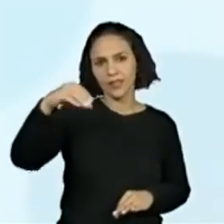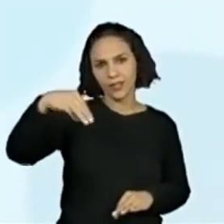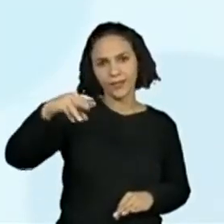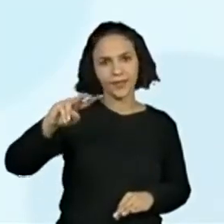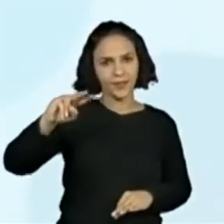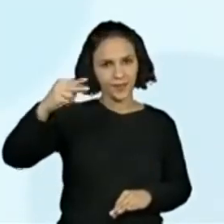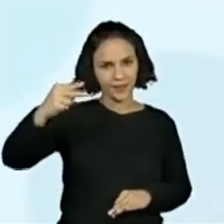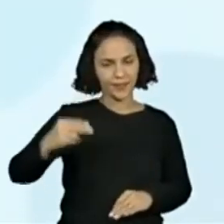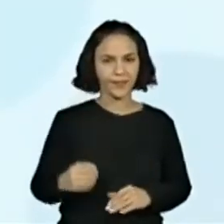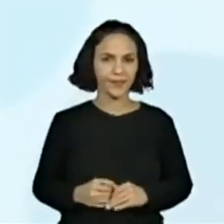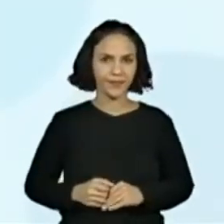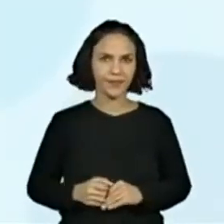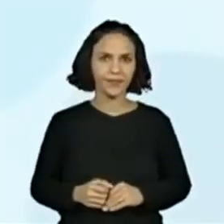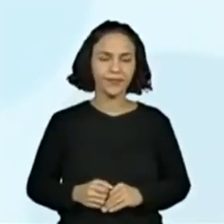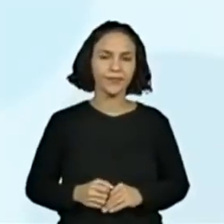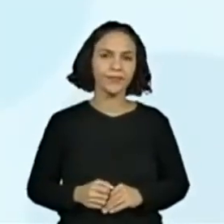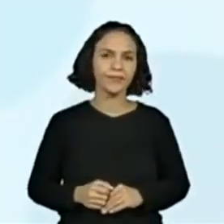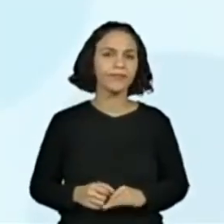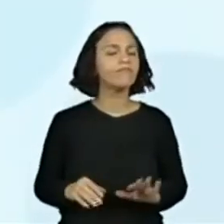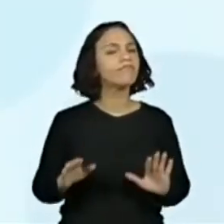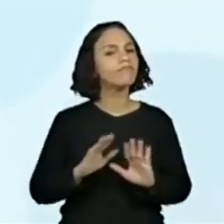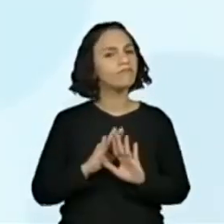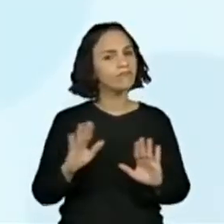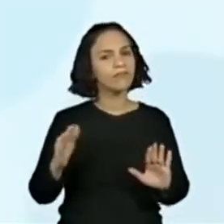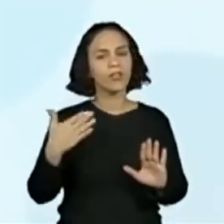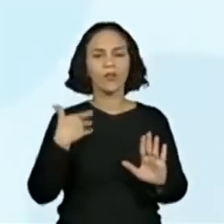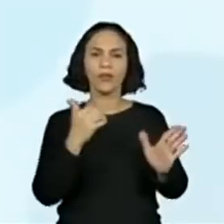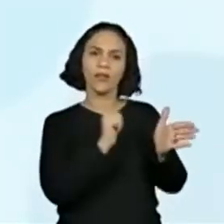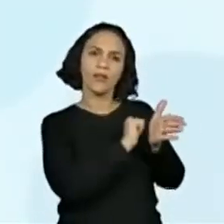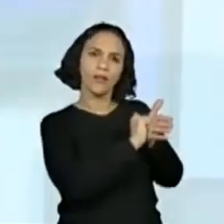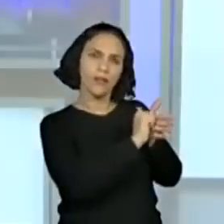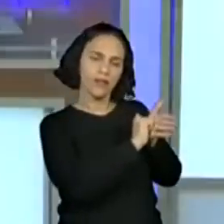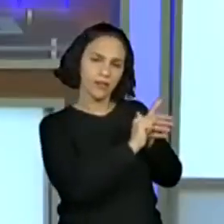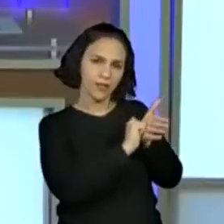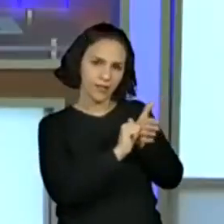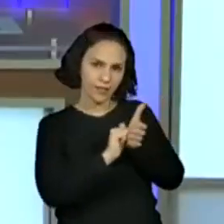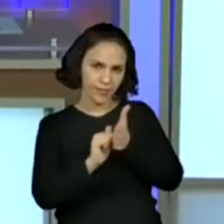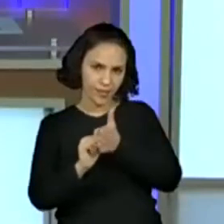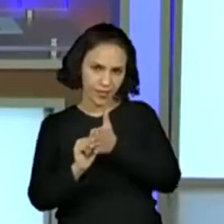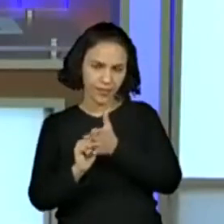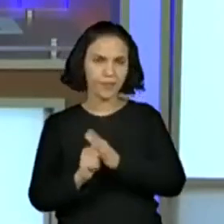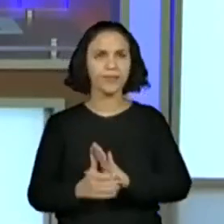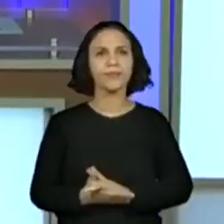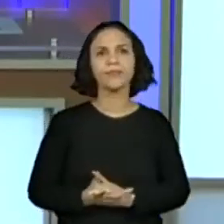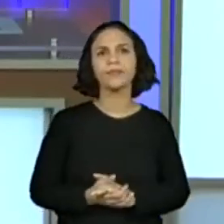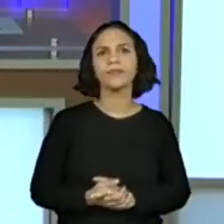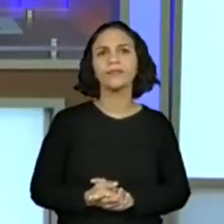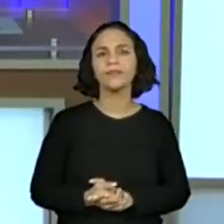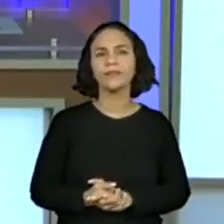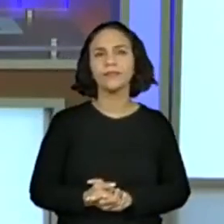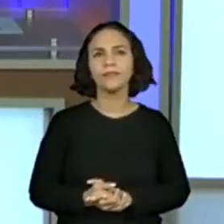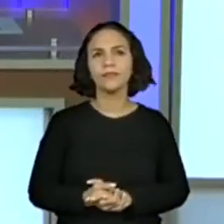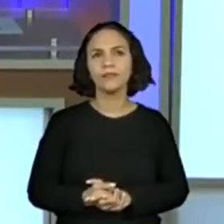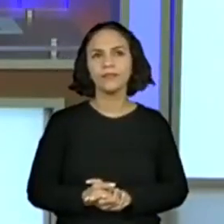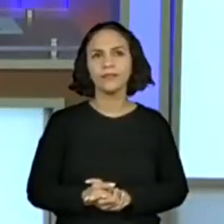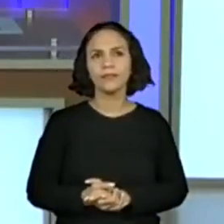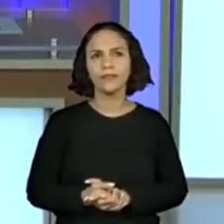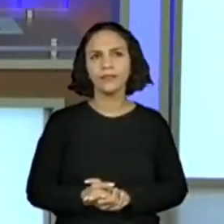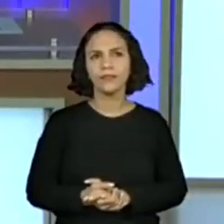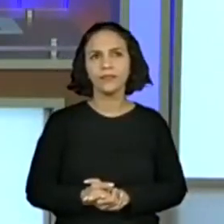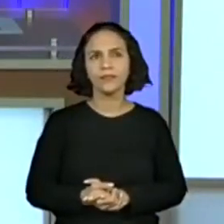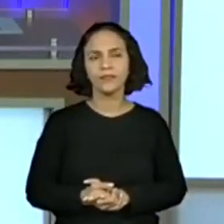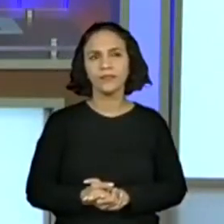70 centímetros, certo? Vou apagar aqui a conta que a professora acabou de fazer, certo? Vou apagar aqui.